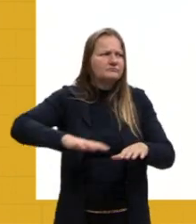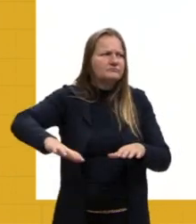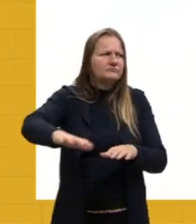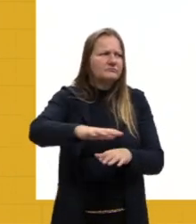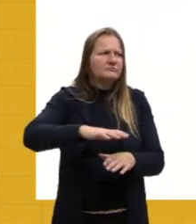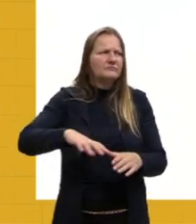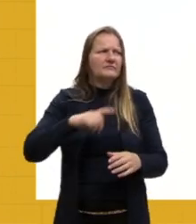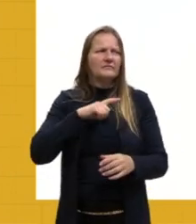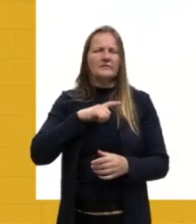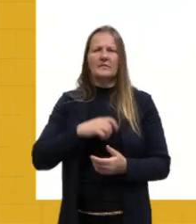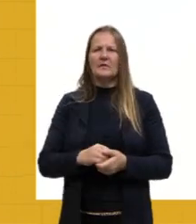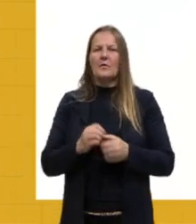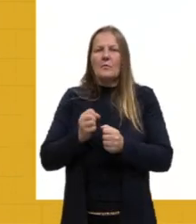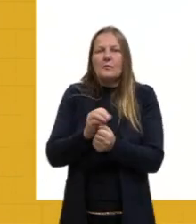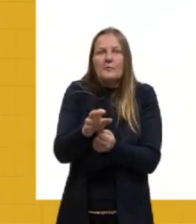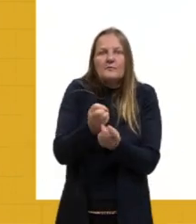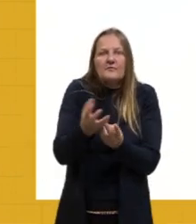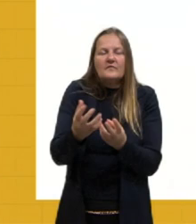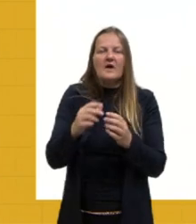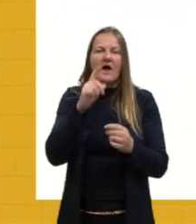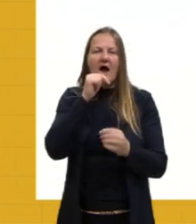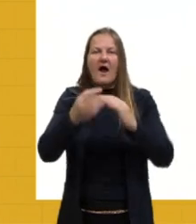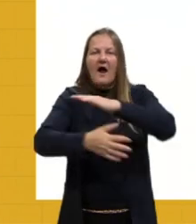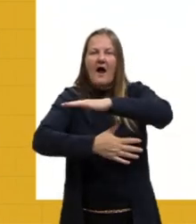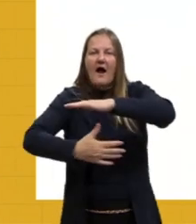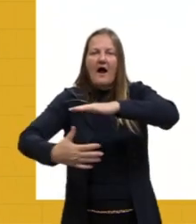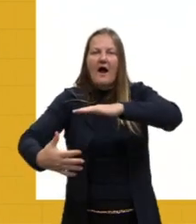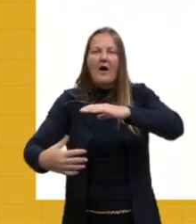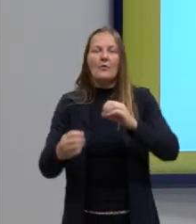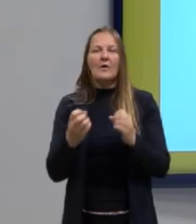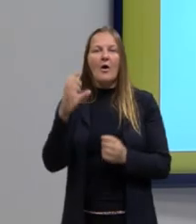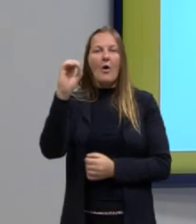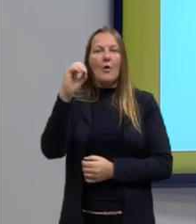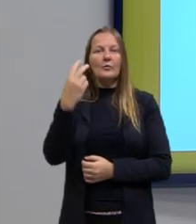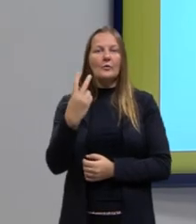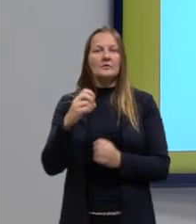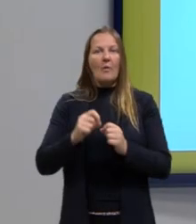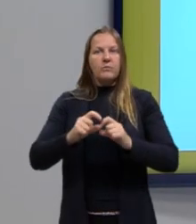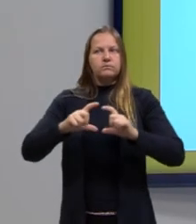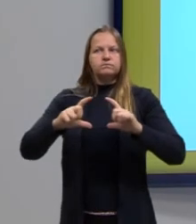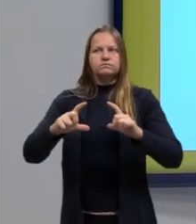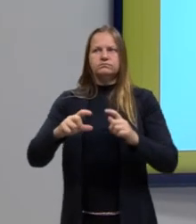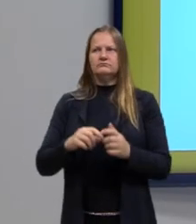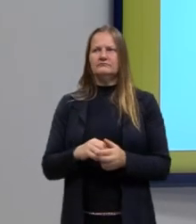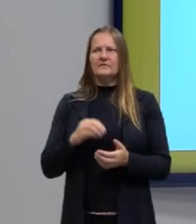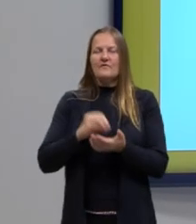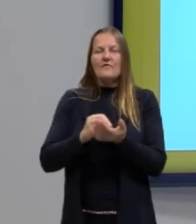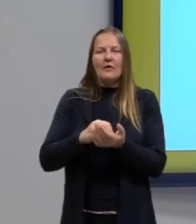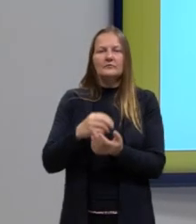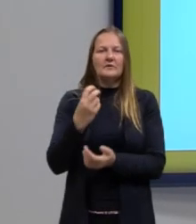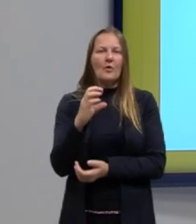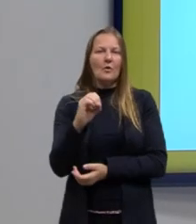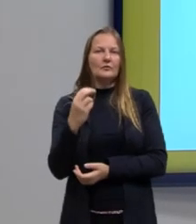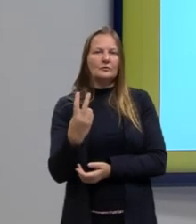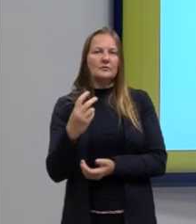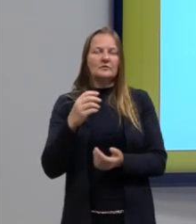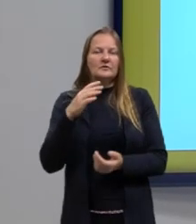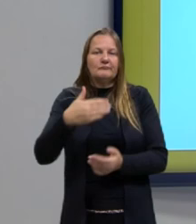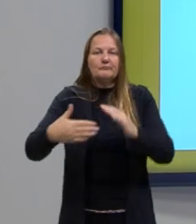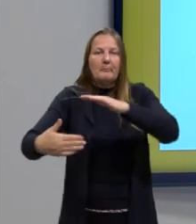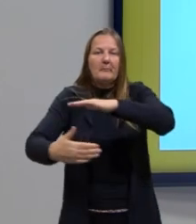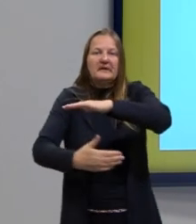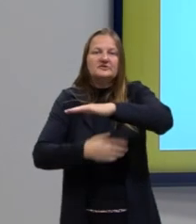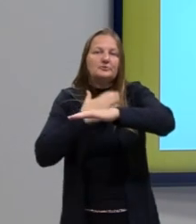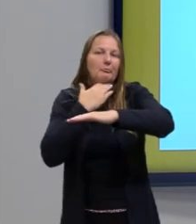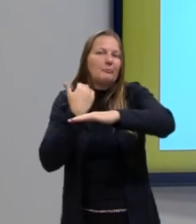algas vão proliferar cada vez mais e o consumo de oxigênio vai aumentar e vai faltar oxigênio para os peixes. Coitado dos peixes.